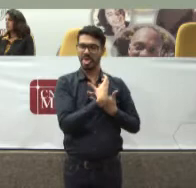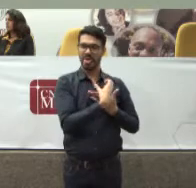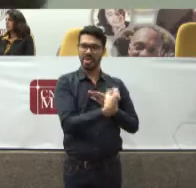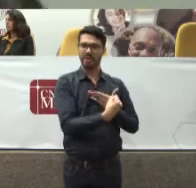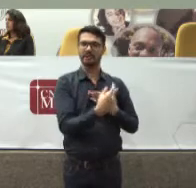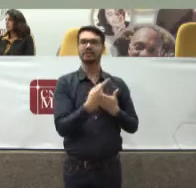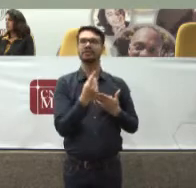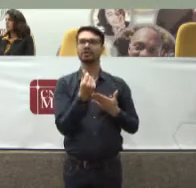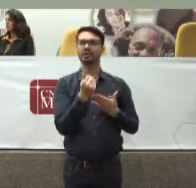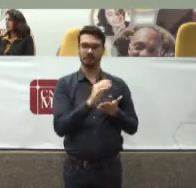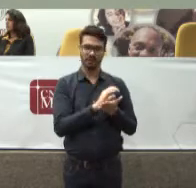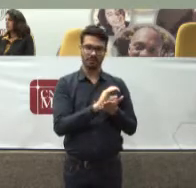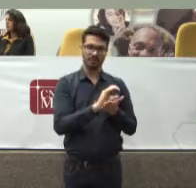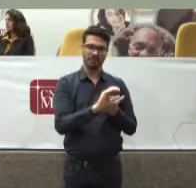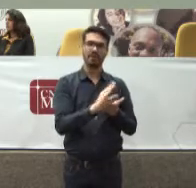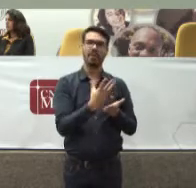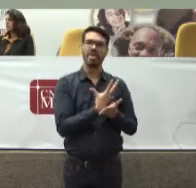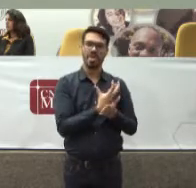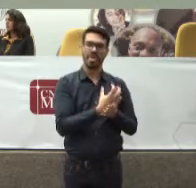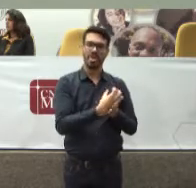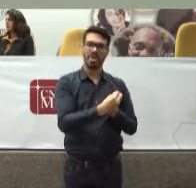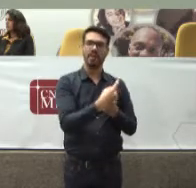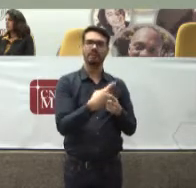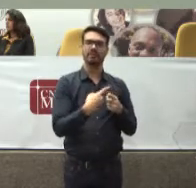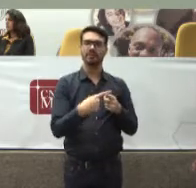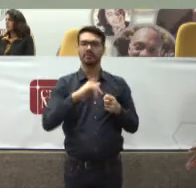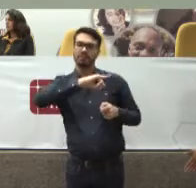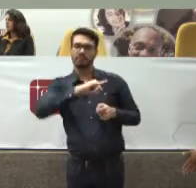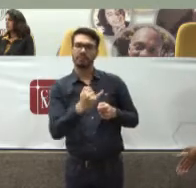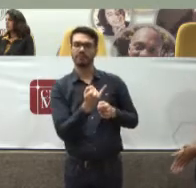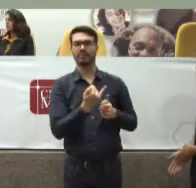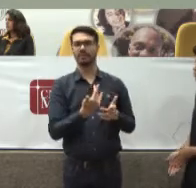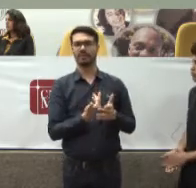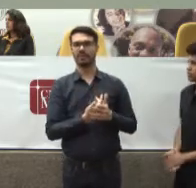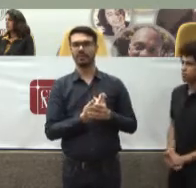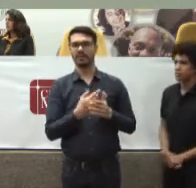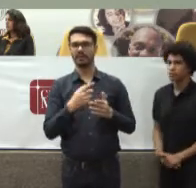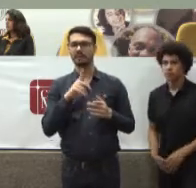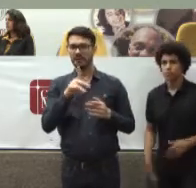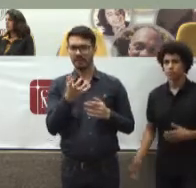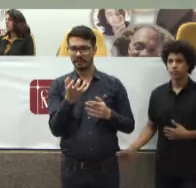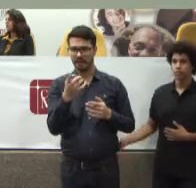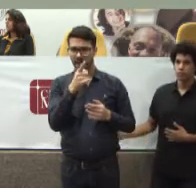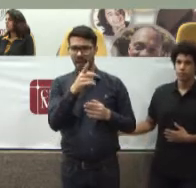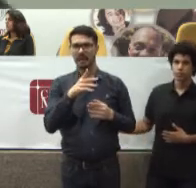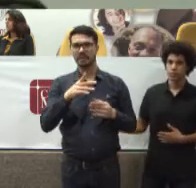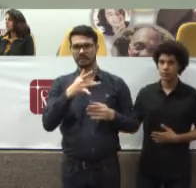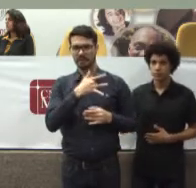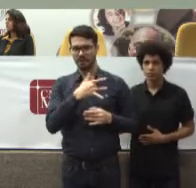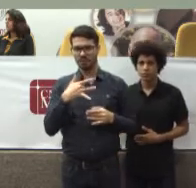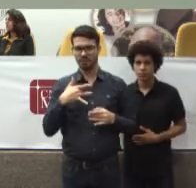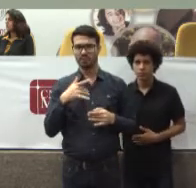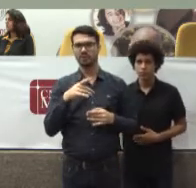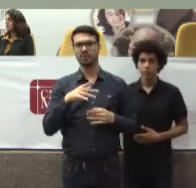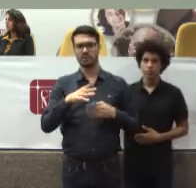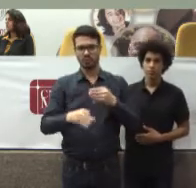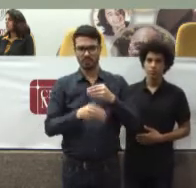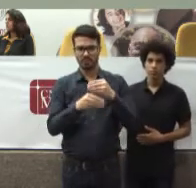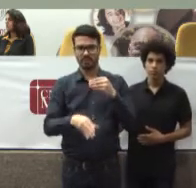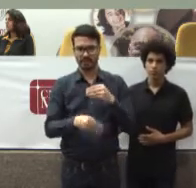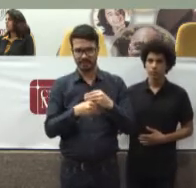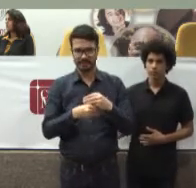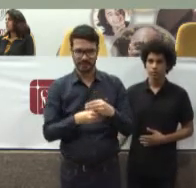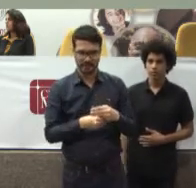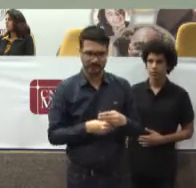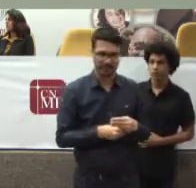o cofre Público Que era por via Da saúde suplementar Porque também Uma saúde Suplementar